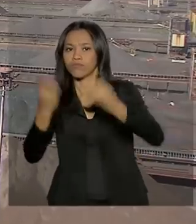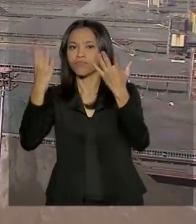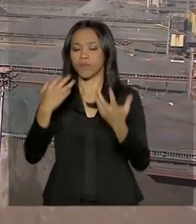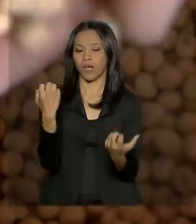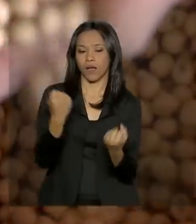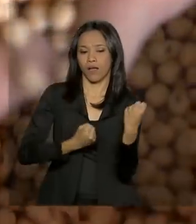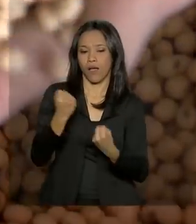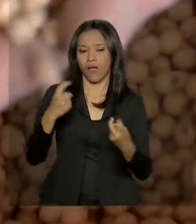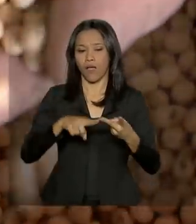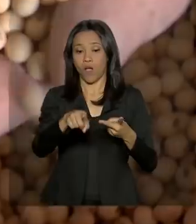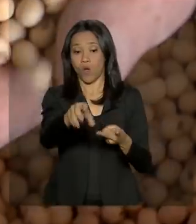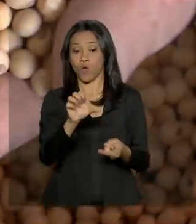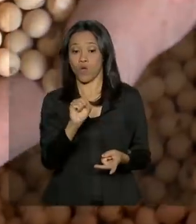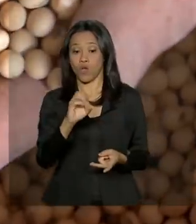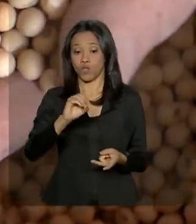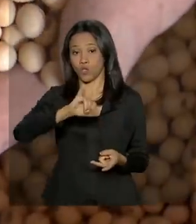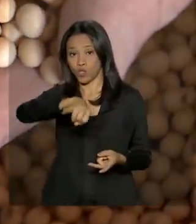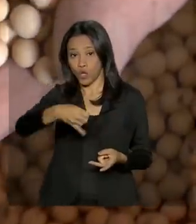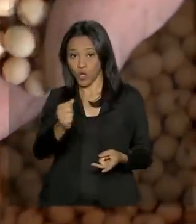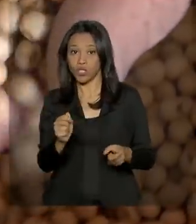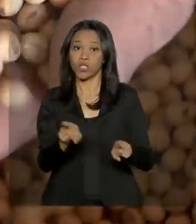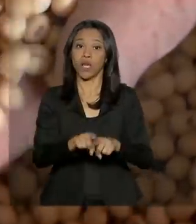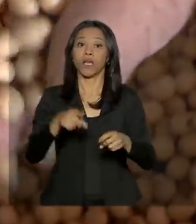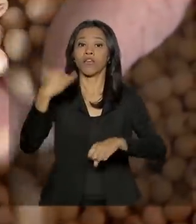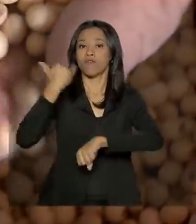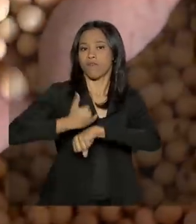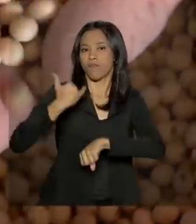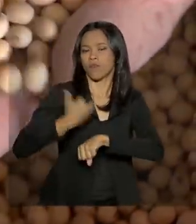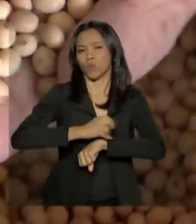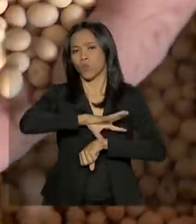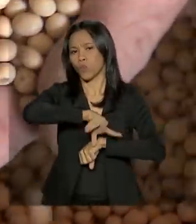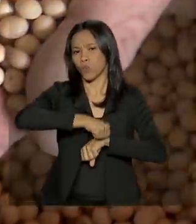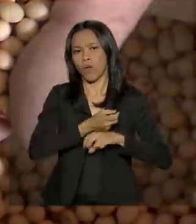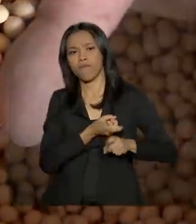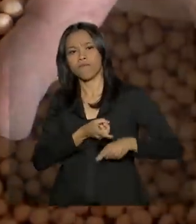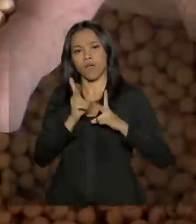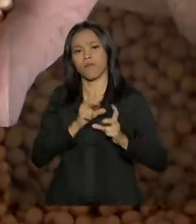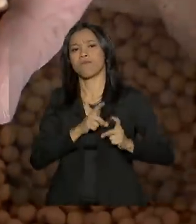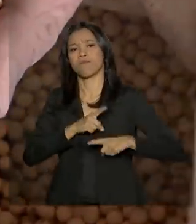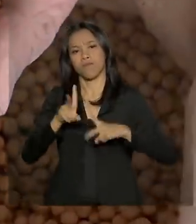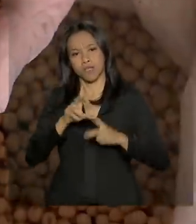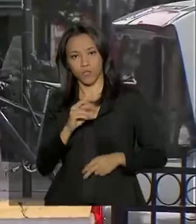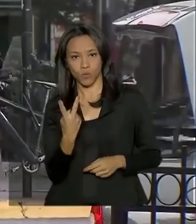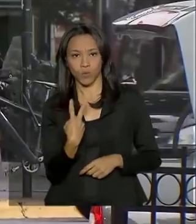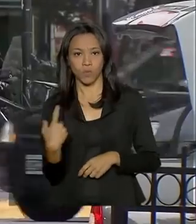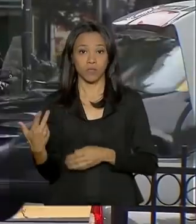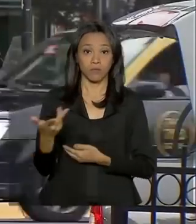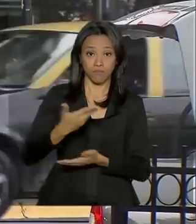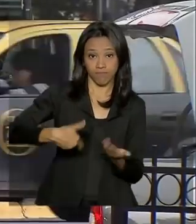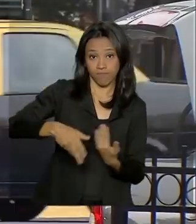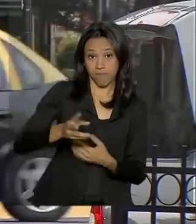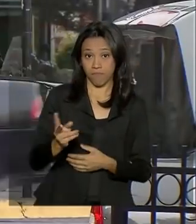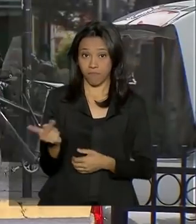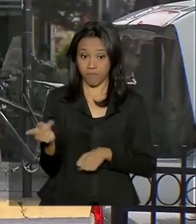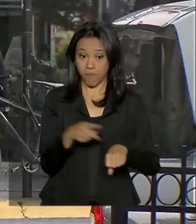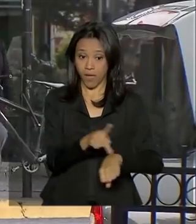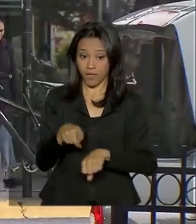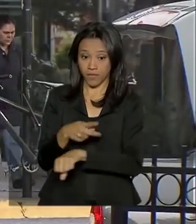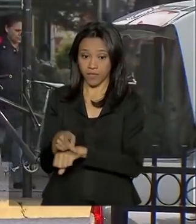minério de ferro e soja estão entre os principais produtos comercializados entre os dois países. Sozinhos,